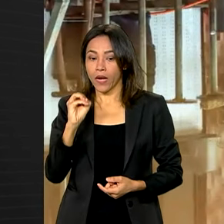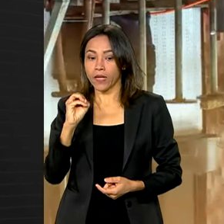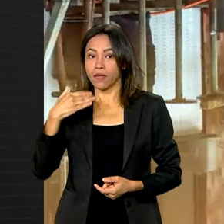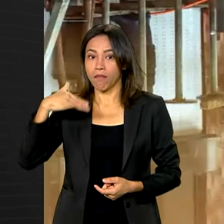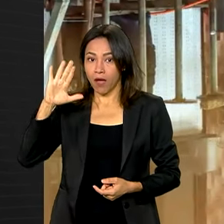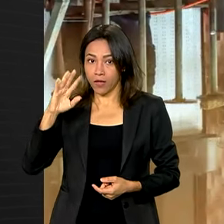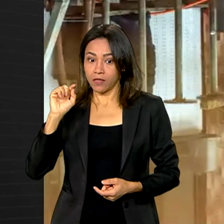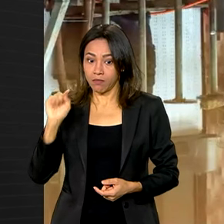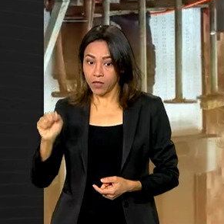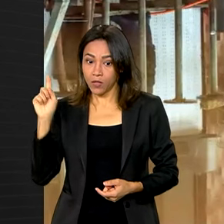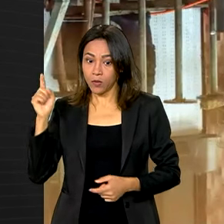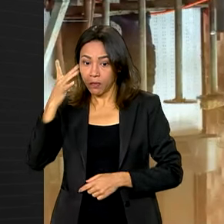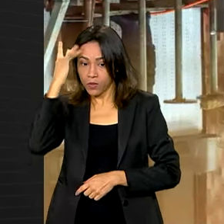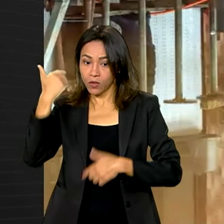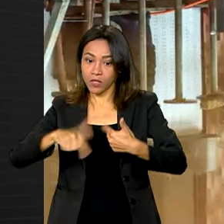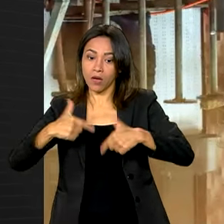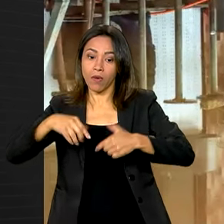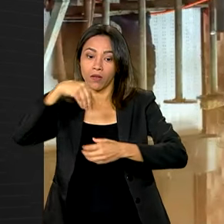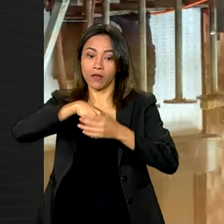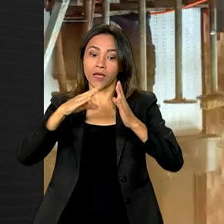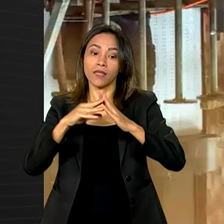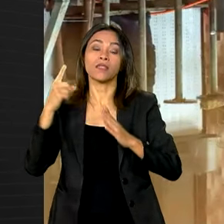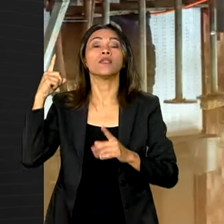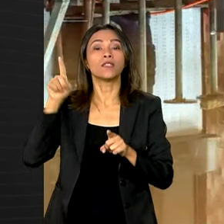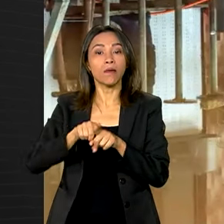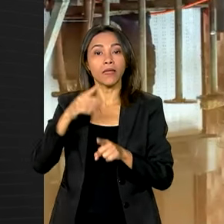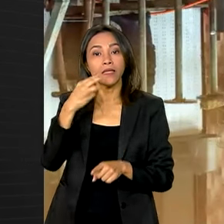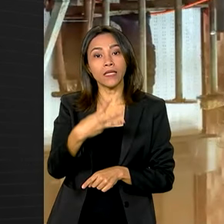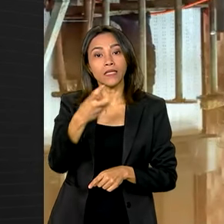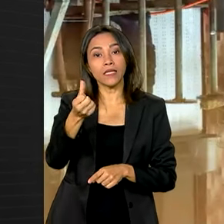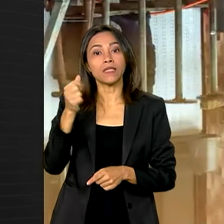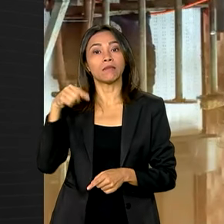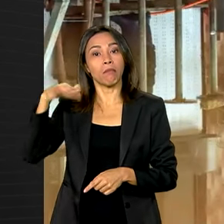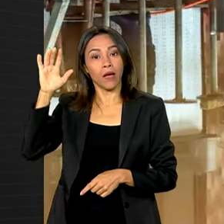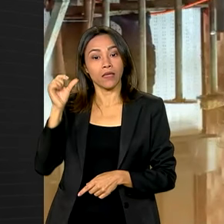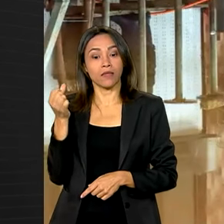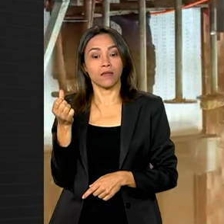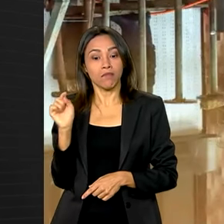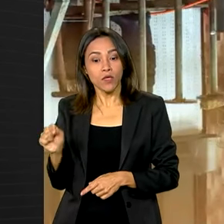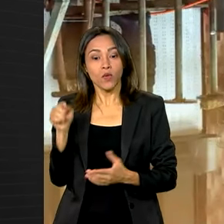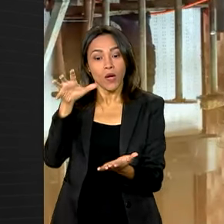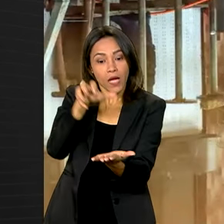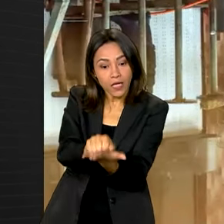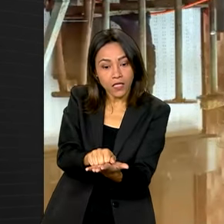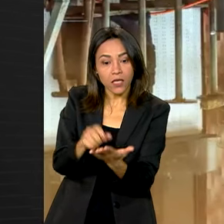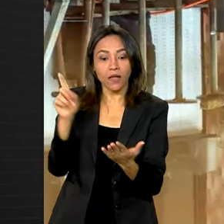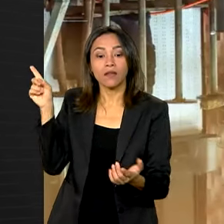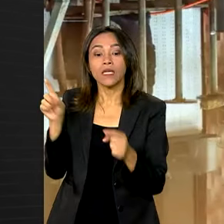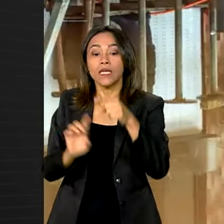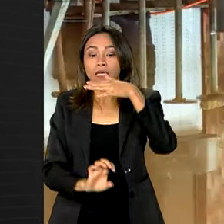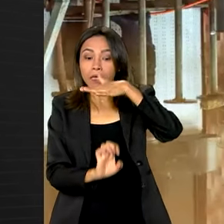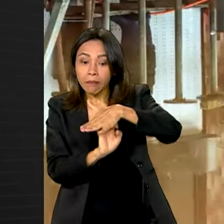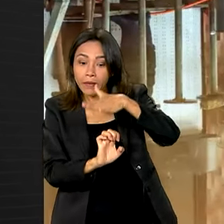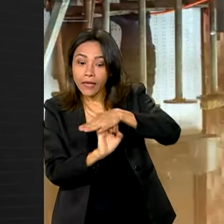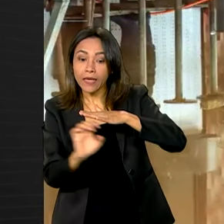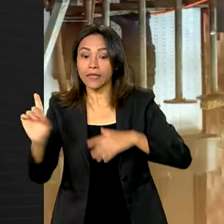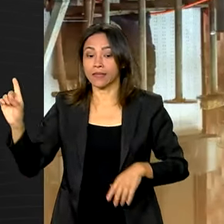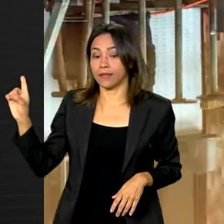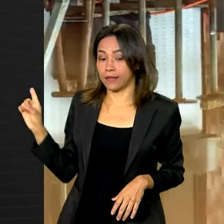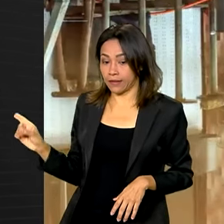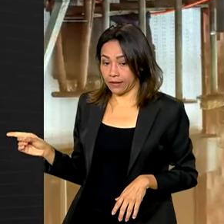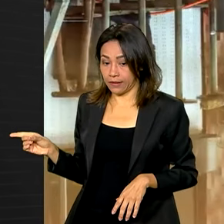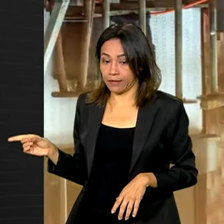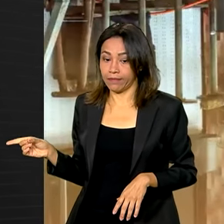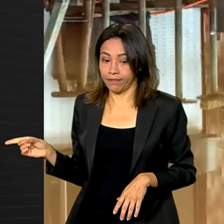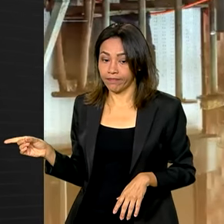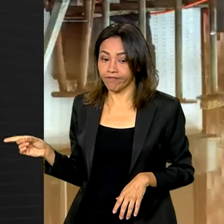36 mil estagiários registrados. E vale para empresas que tiveram redução no faturamento ou na capacidade de operação